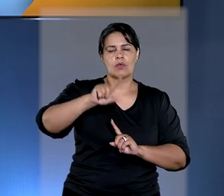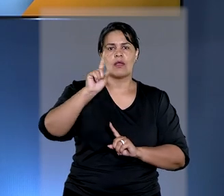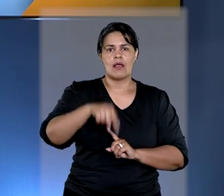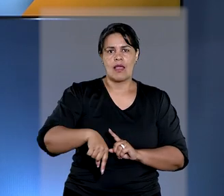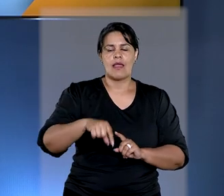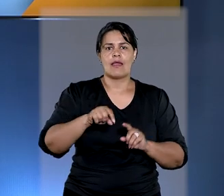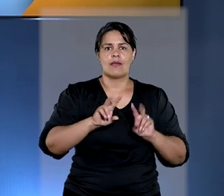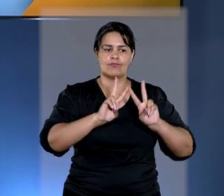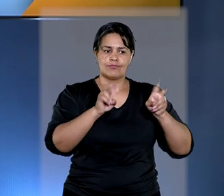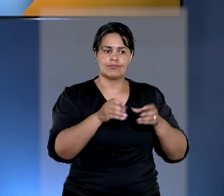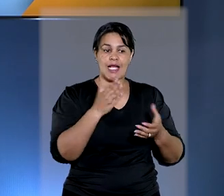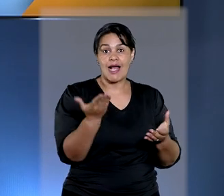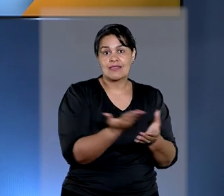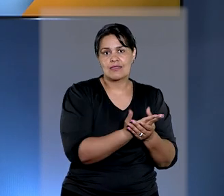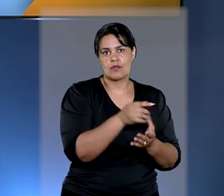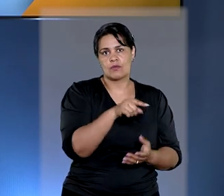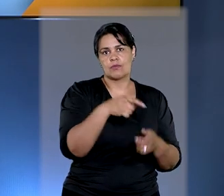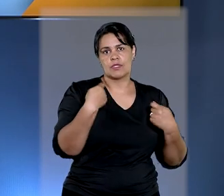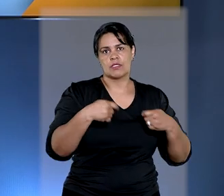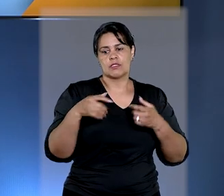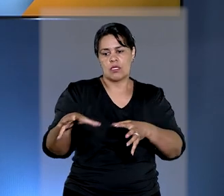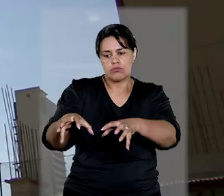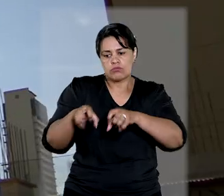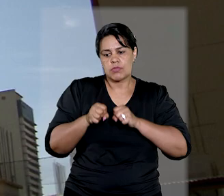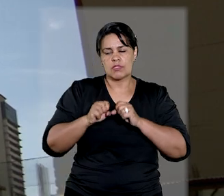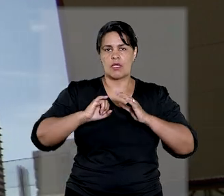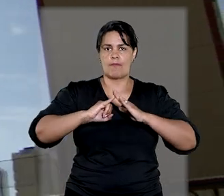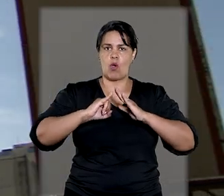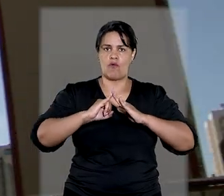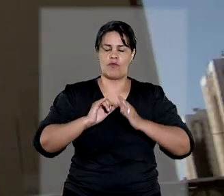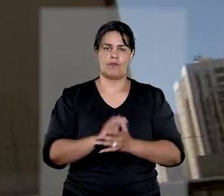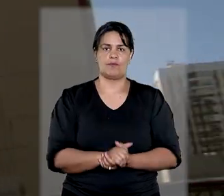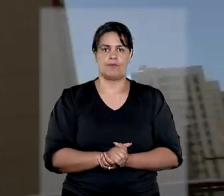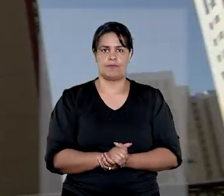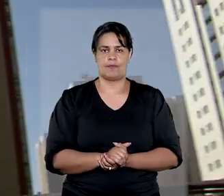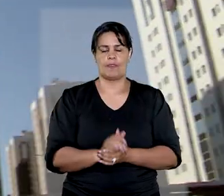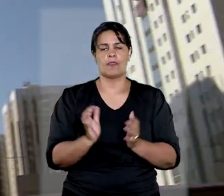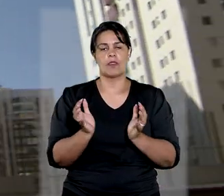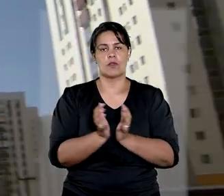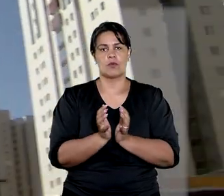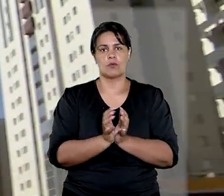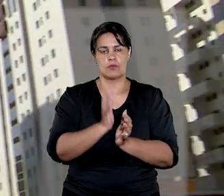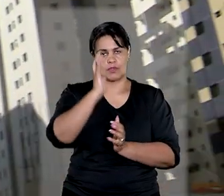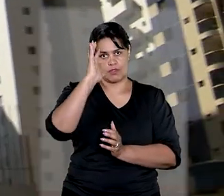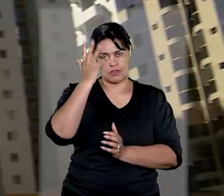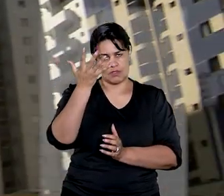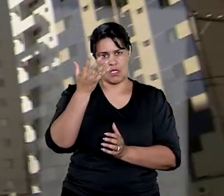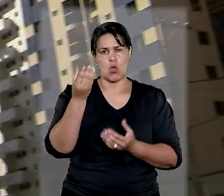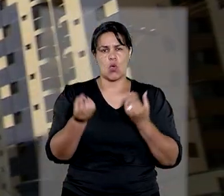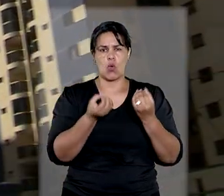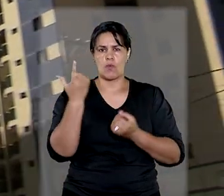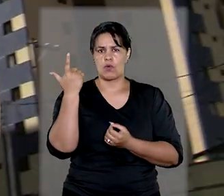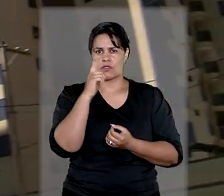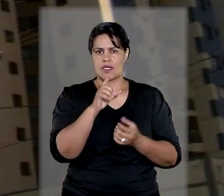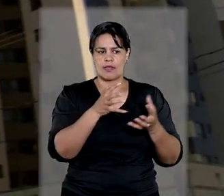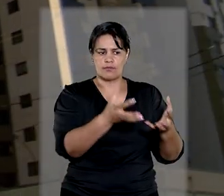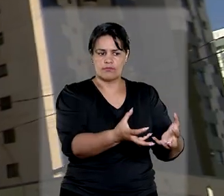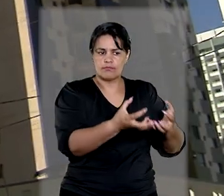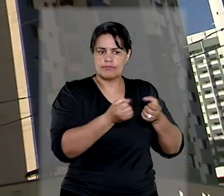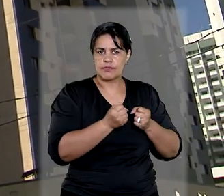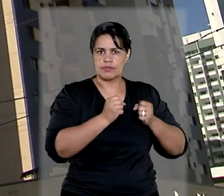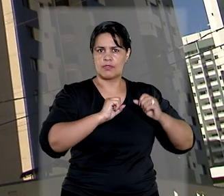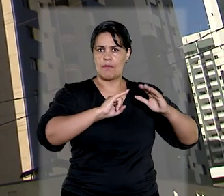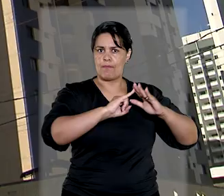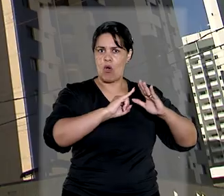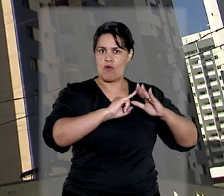comprador tomar posse de imóvel locado. O colegiado definiu que o meio adequado para ter a posse do bem no caso de